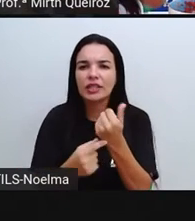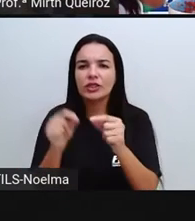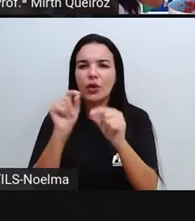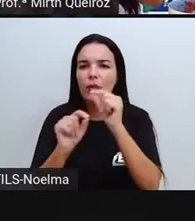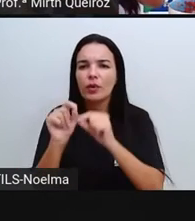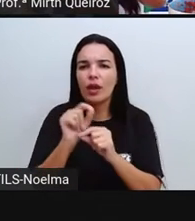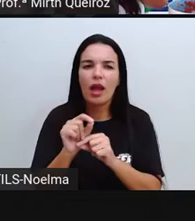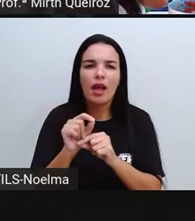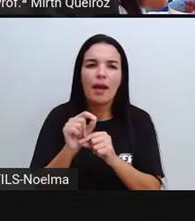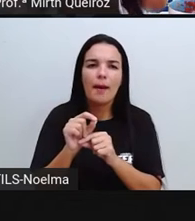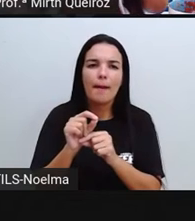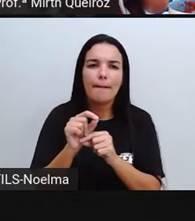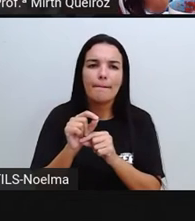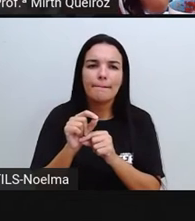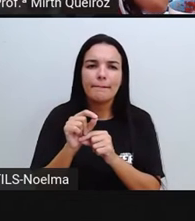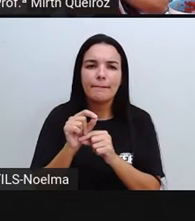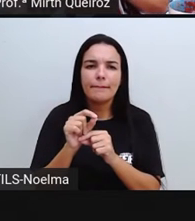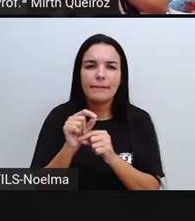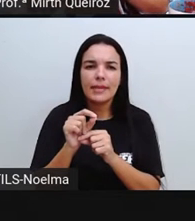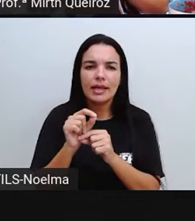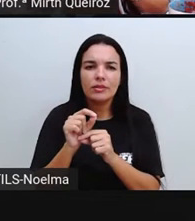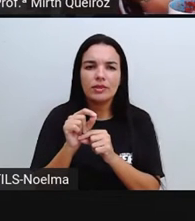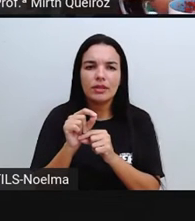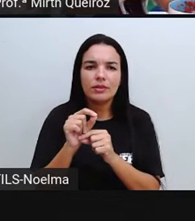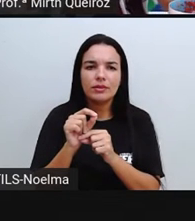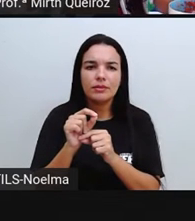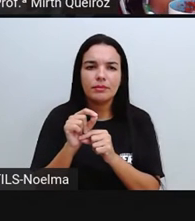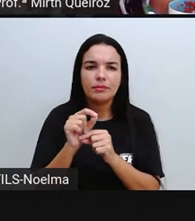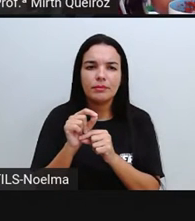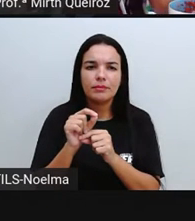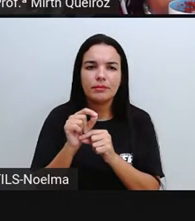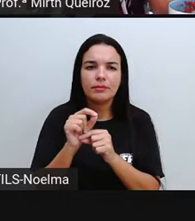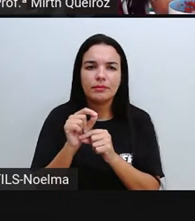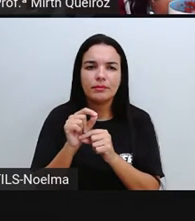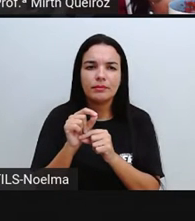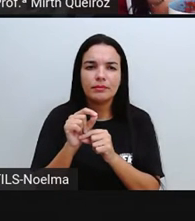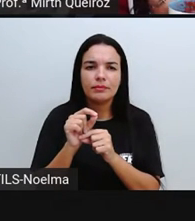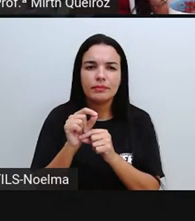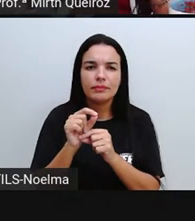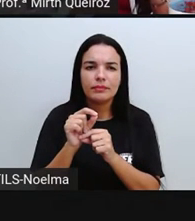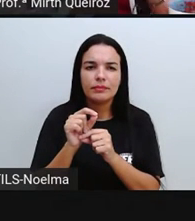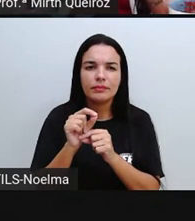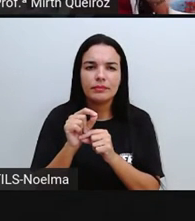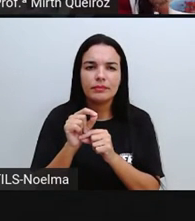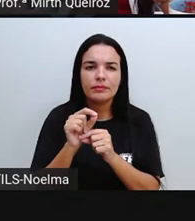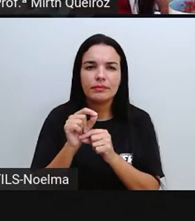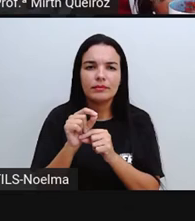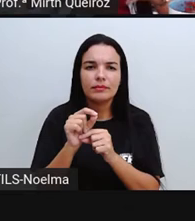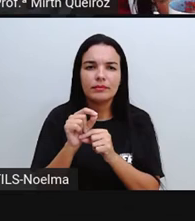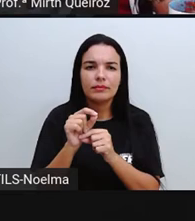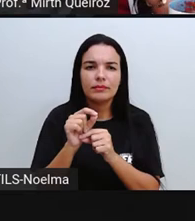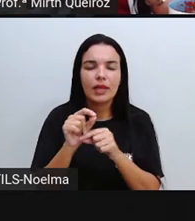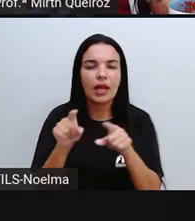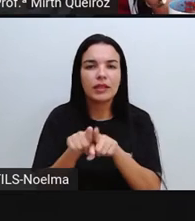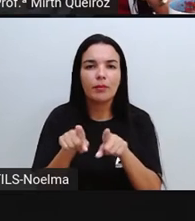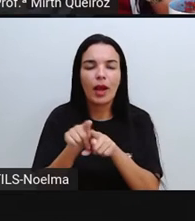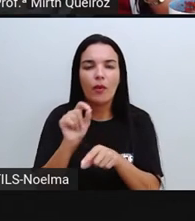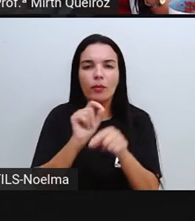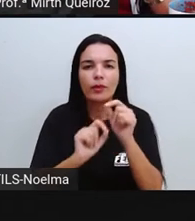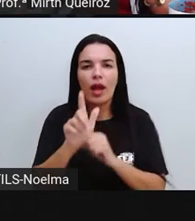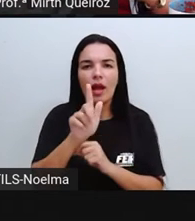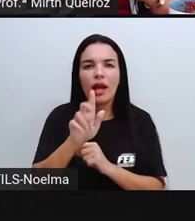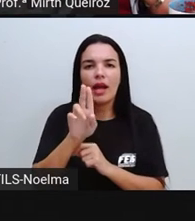Guerreiro Que mexe também com essa